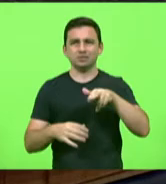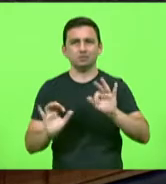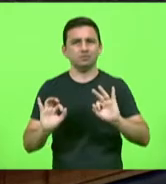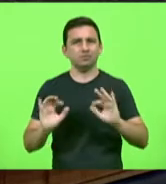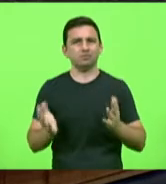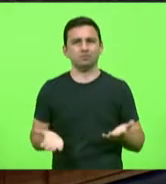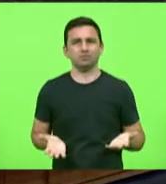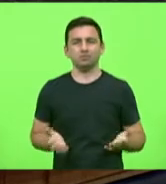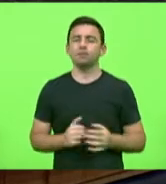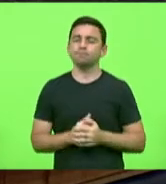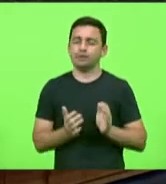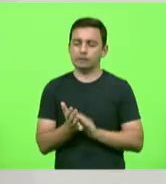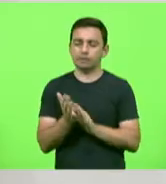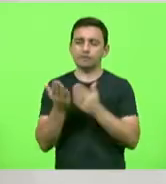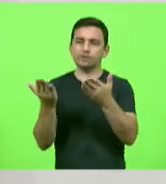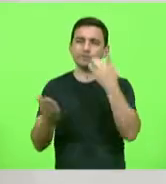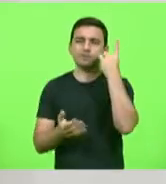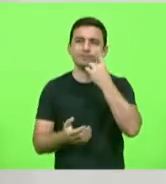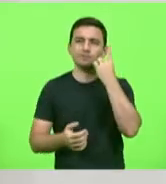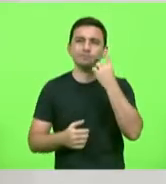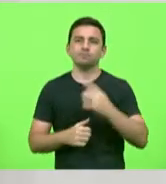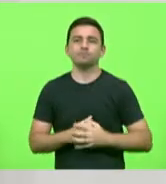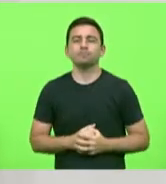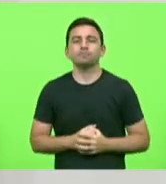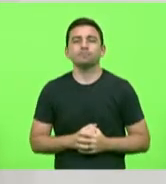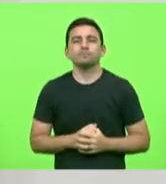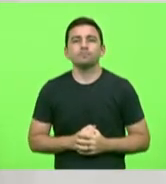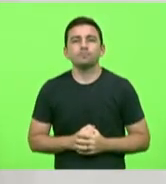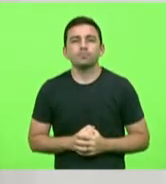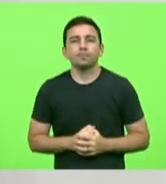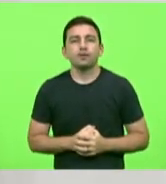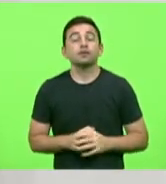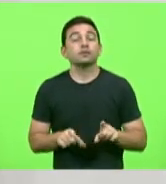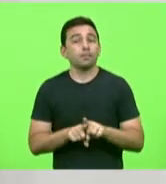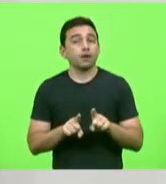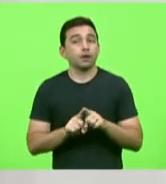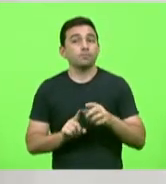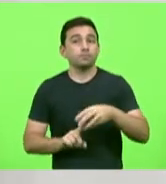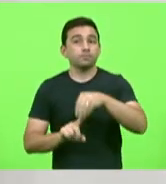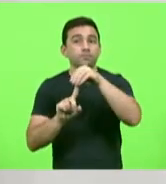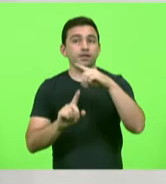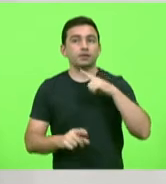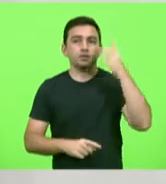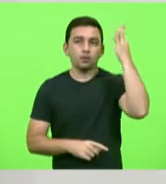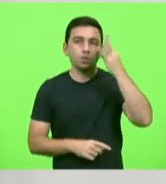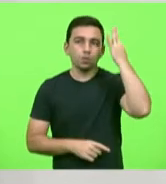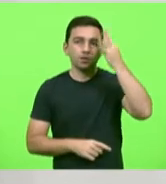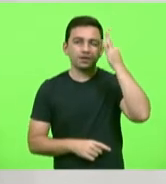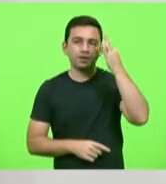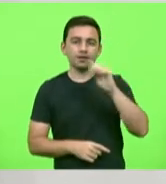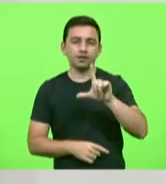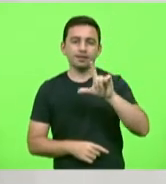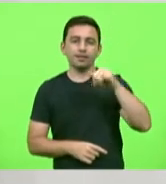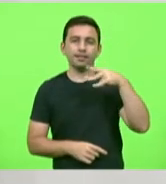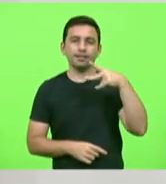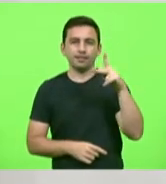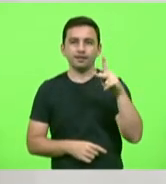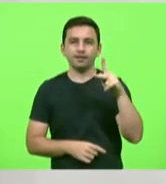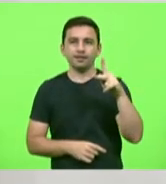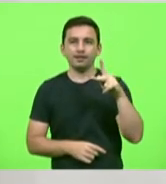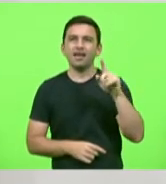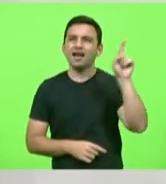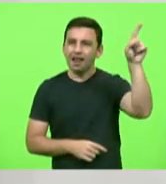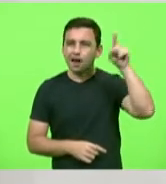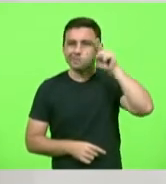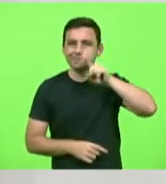existam parabéns deputado obrigado deputado sargento lima vale ressaltar também uma teoria chamada teoria do link norte-americana